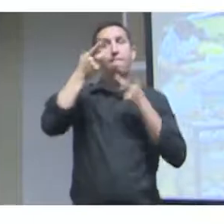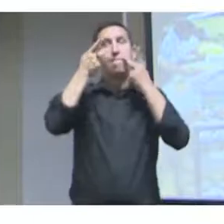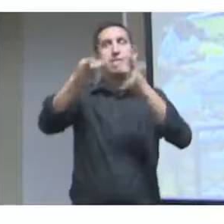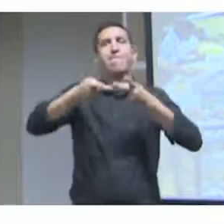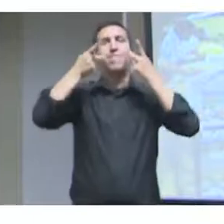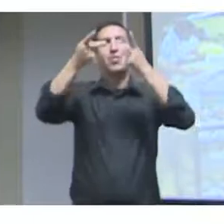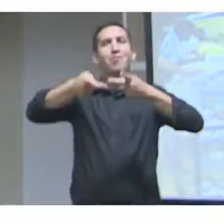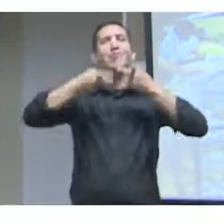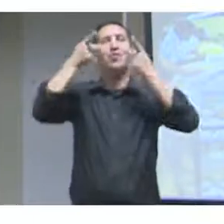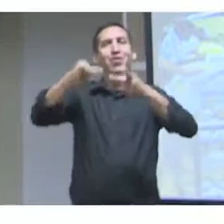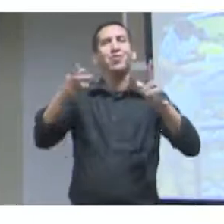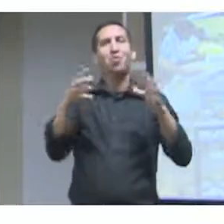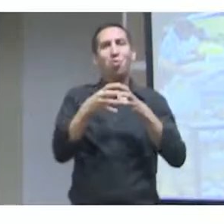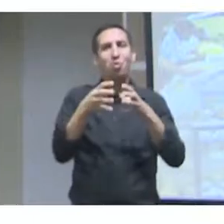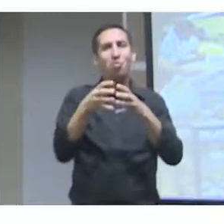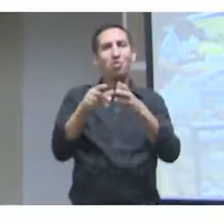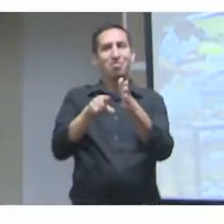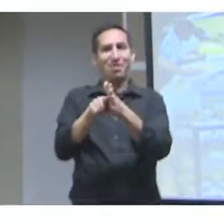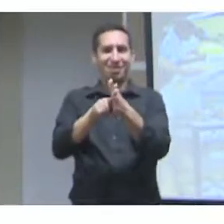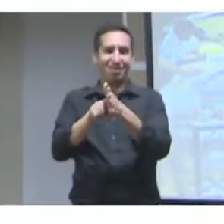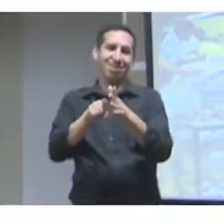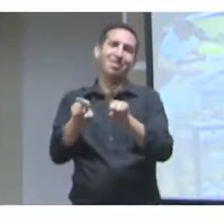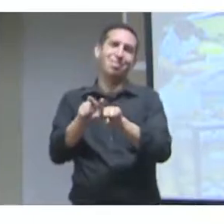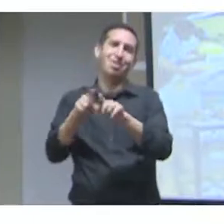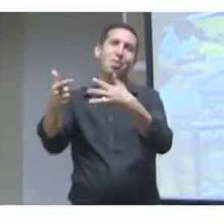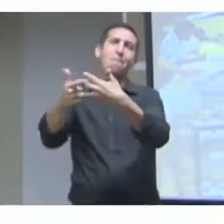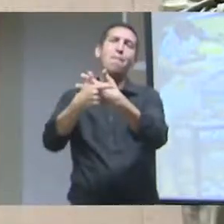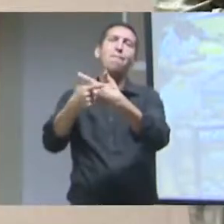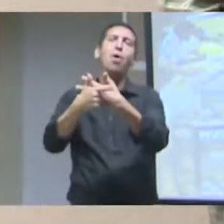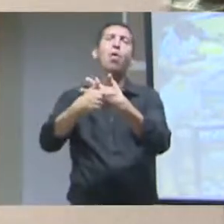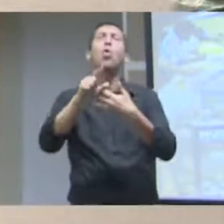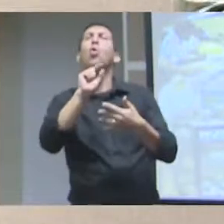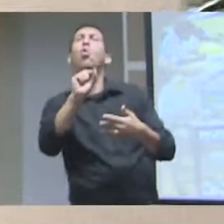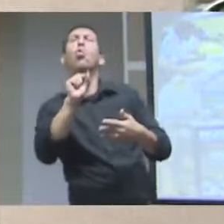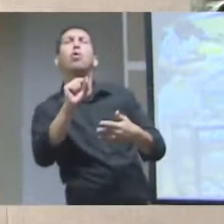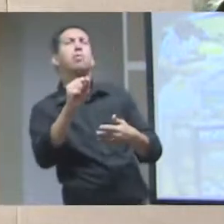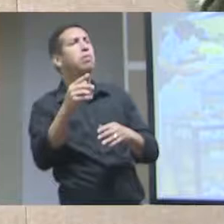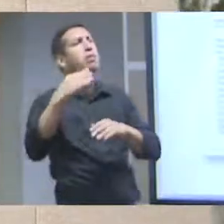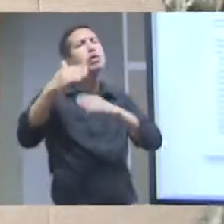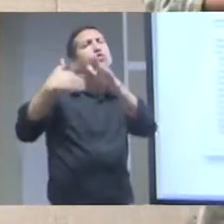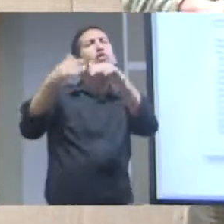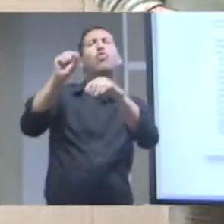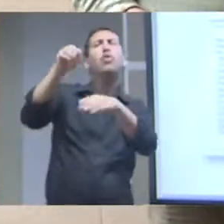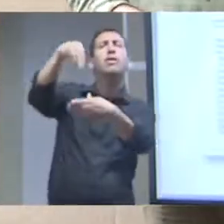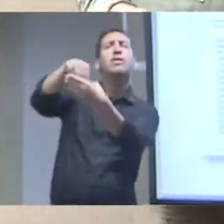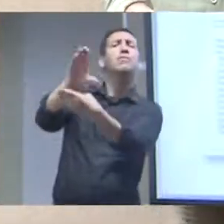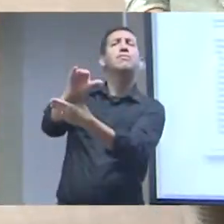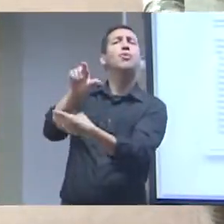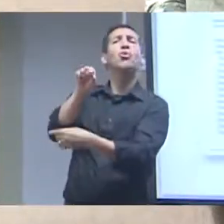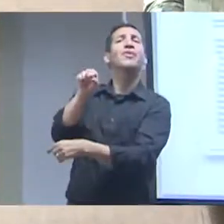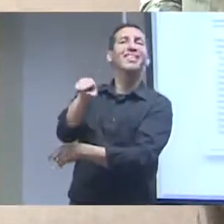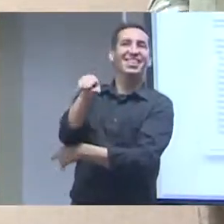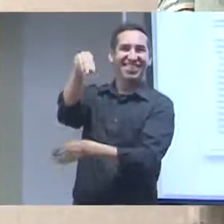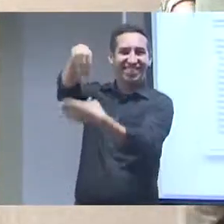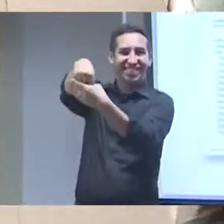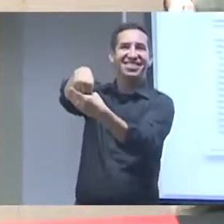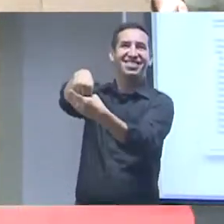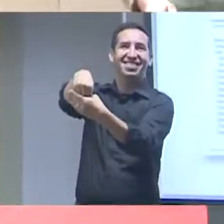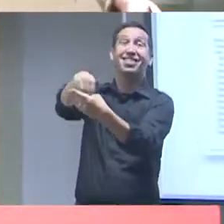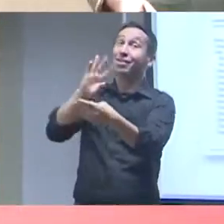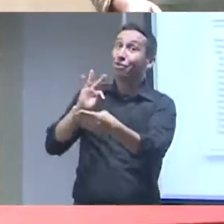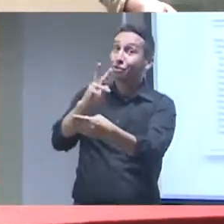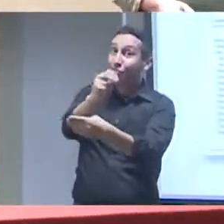visitam muito hoje a própria diretoria de pesquisa que assumiu esse papel também de falar o que o Jardim Botânico desenvolve de pesquisa